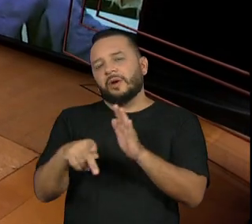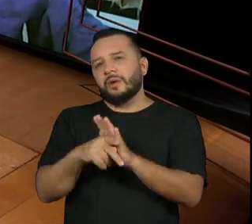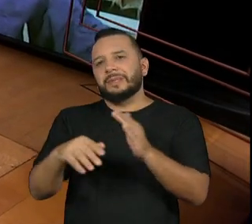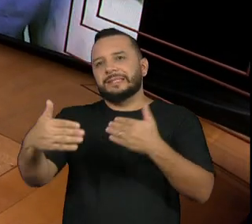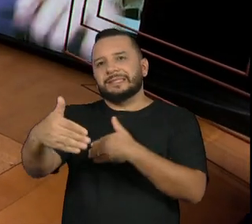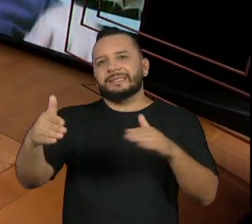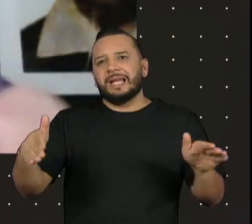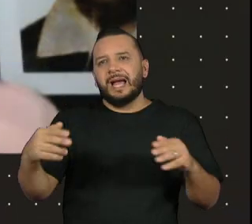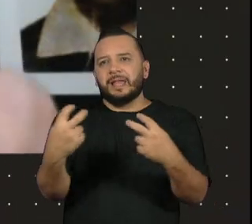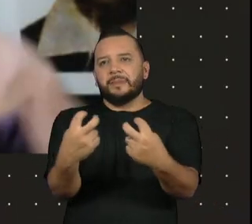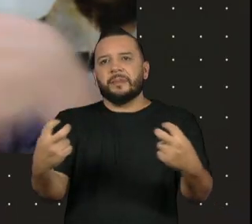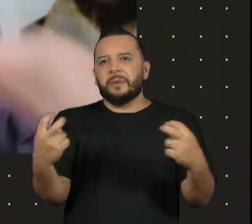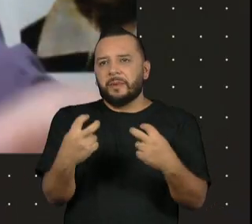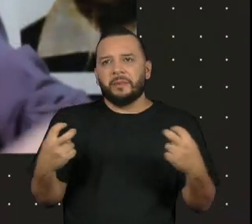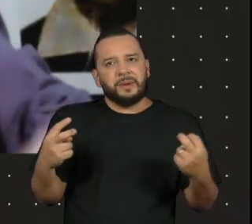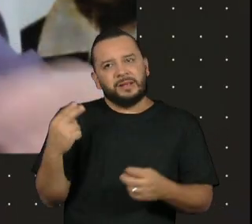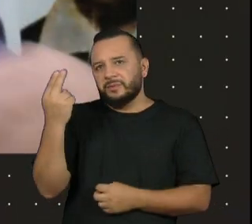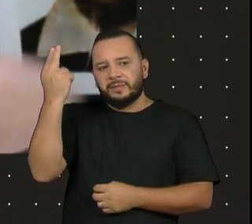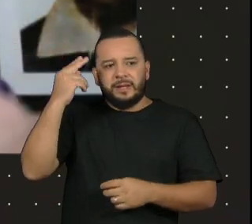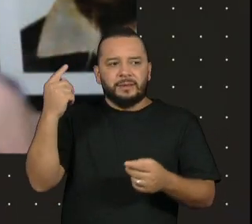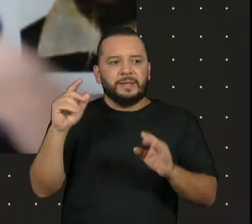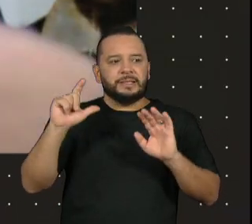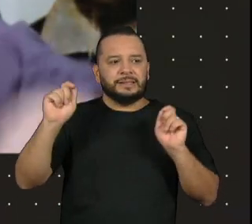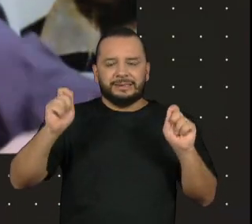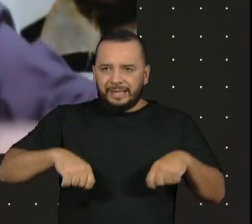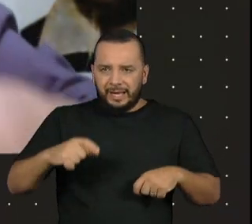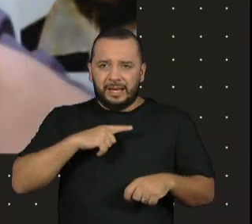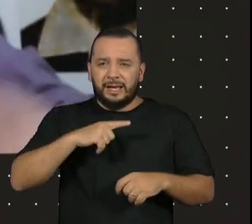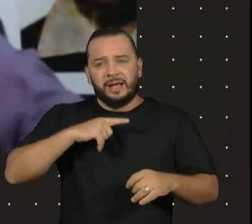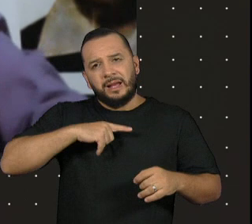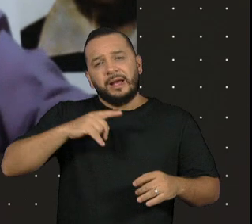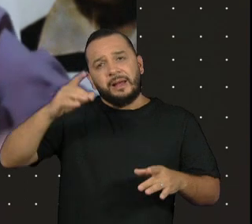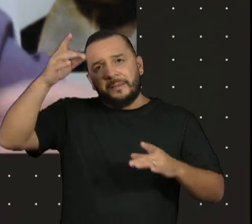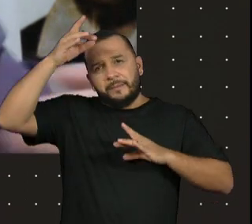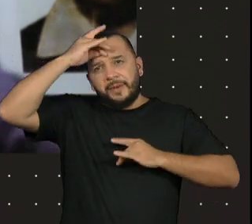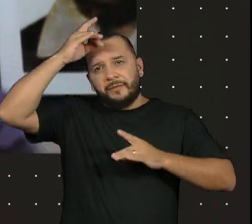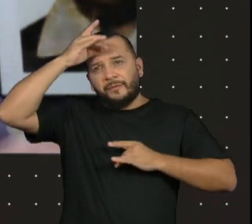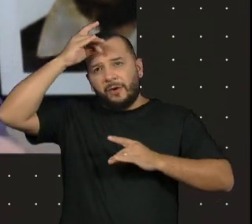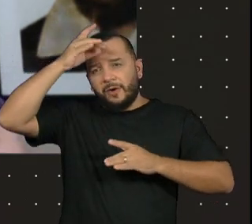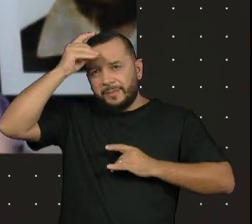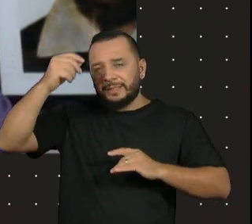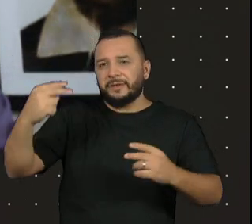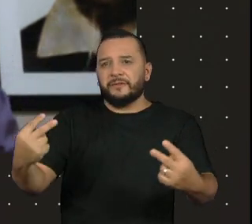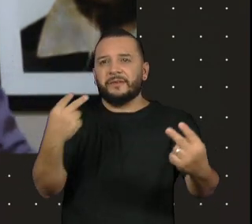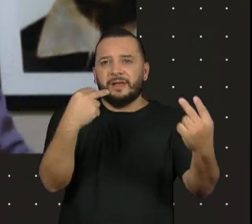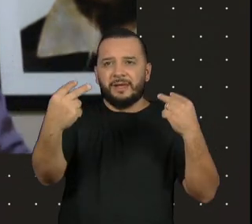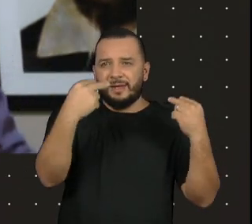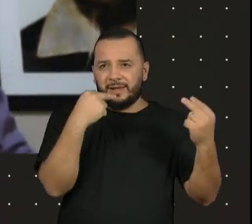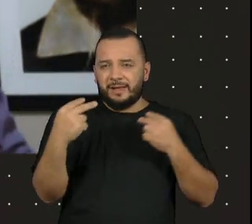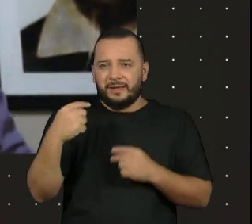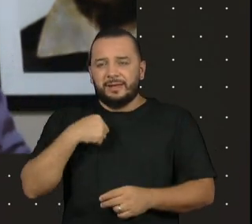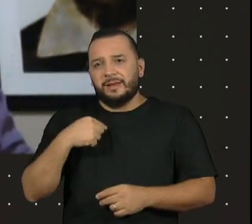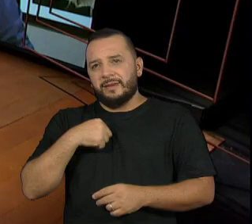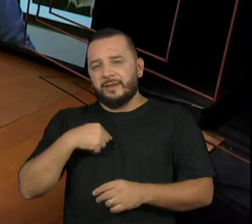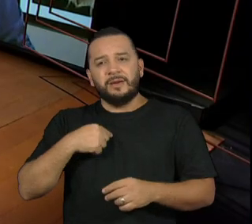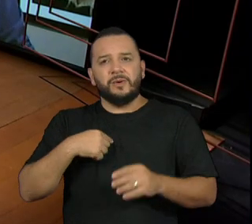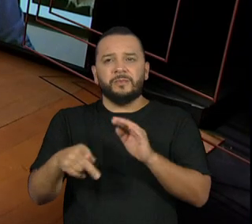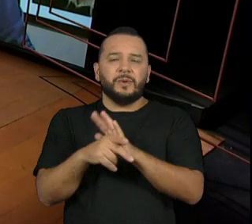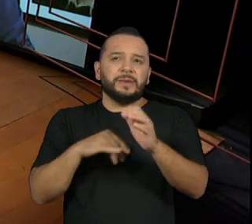presente, ele pode ter uma experiência performática, porque eu vou estar ao vivo e a gente pode manter